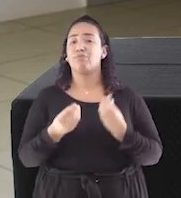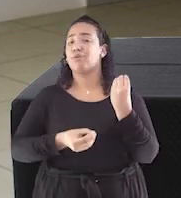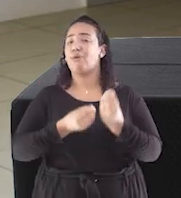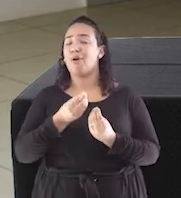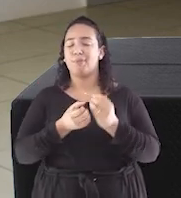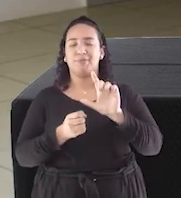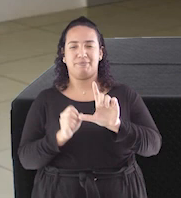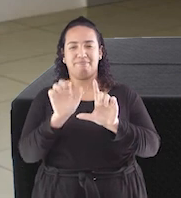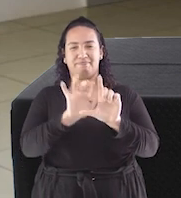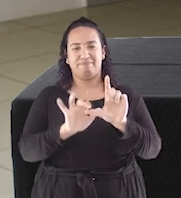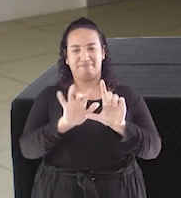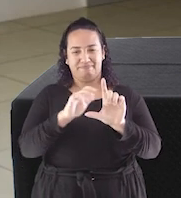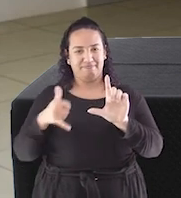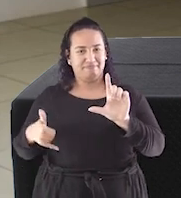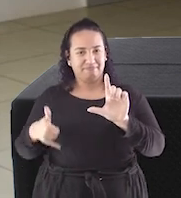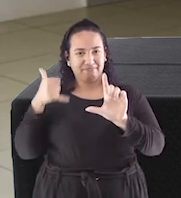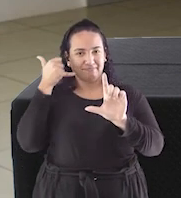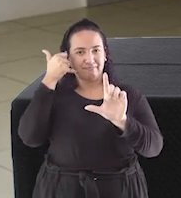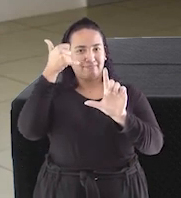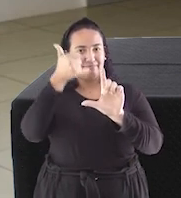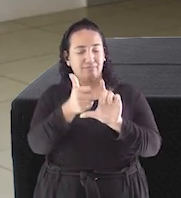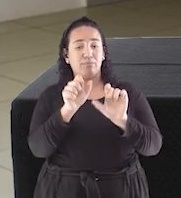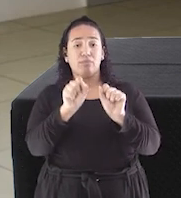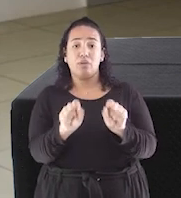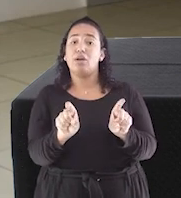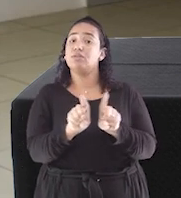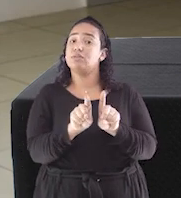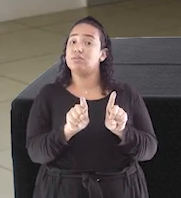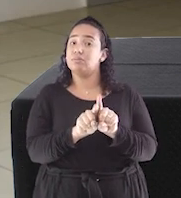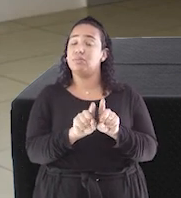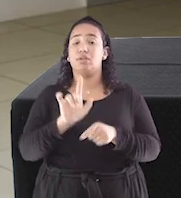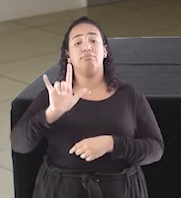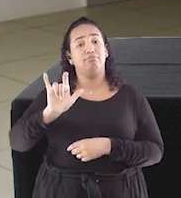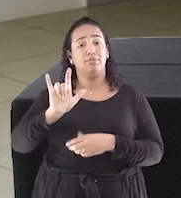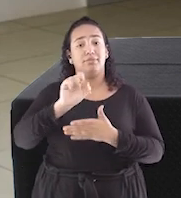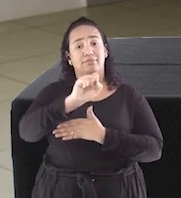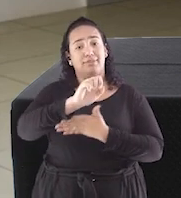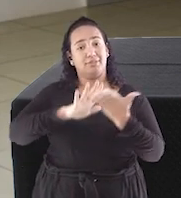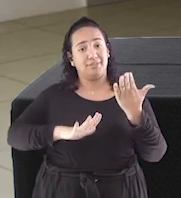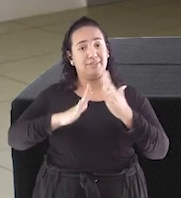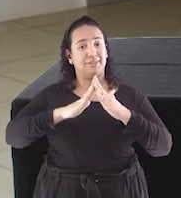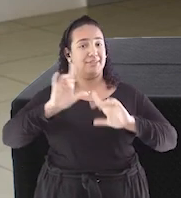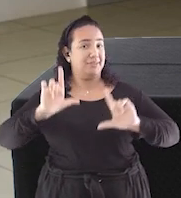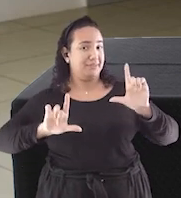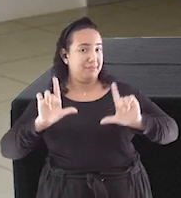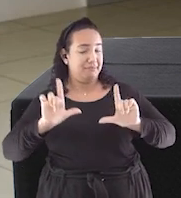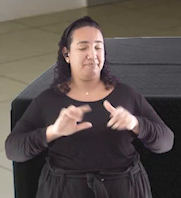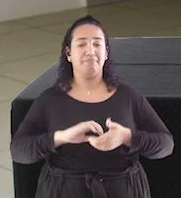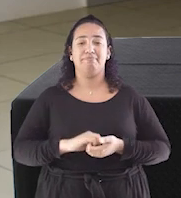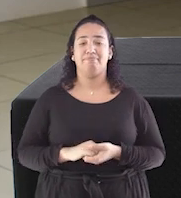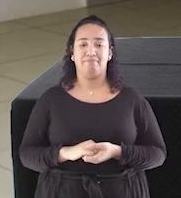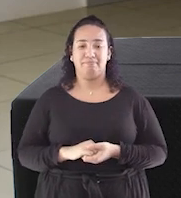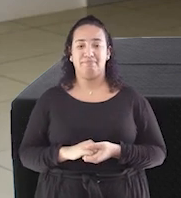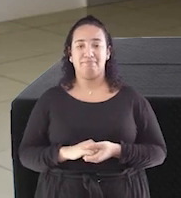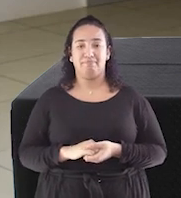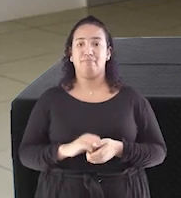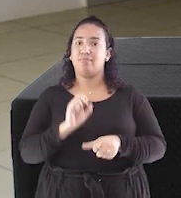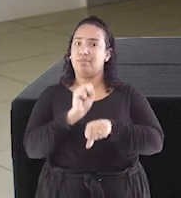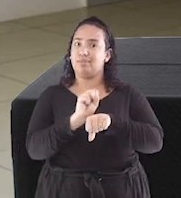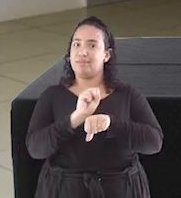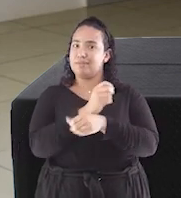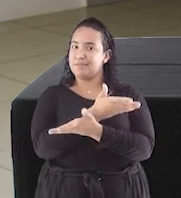isso, é só apontar o seu lado, que a repouso está aqui na tela. E você também pode entrar em contato com a gente pelo nosso Instagram, que é o arroba devero em casa na TV.